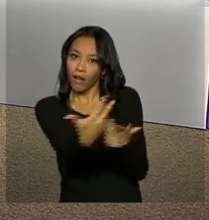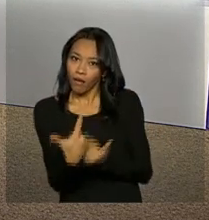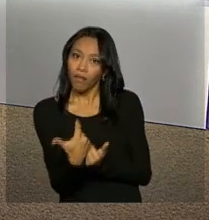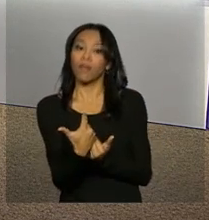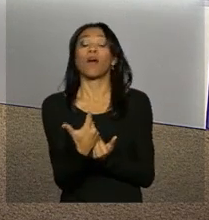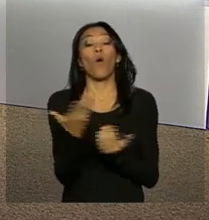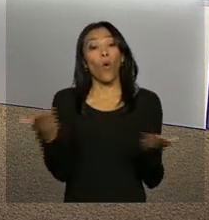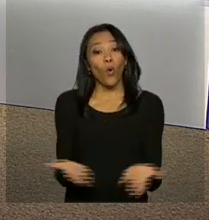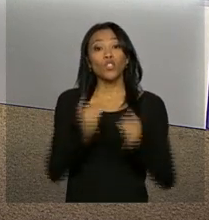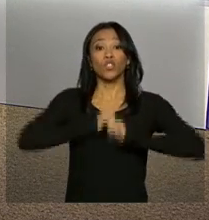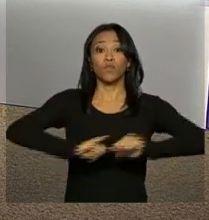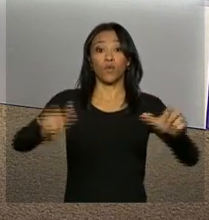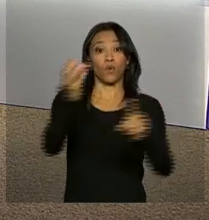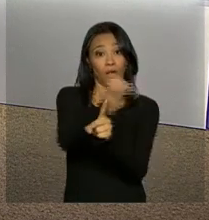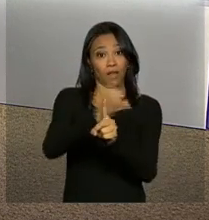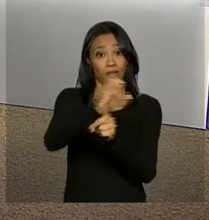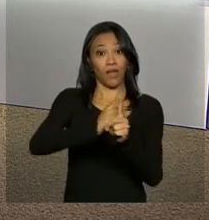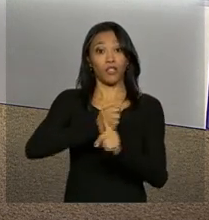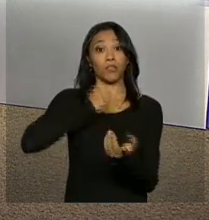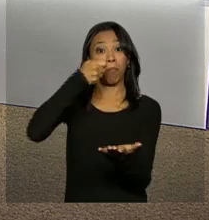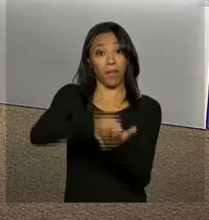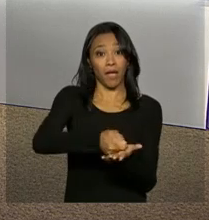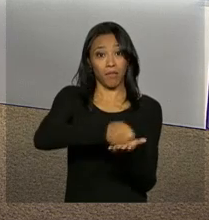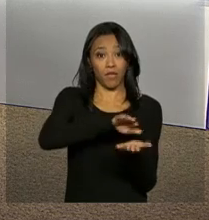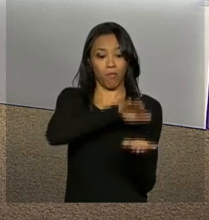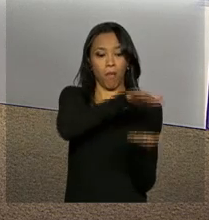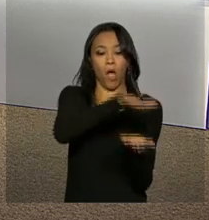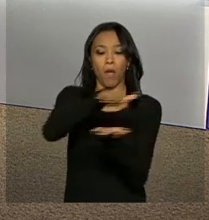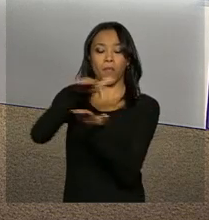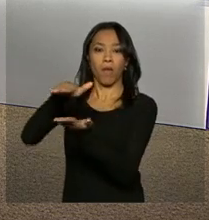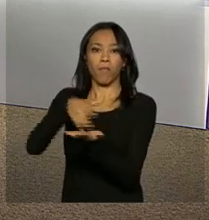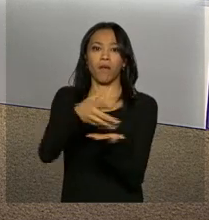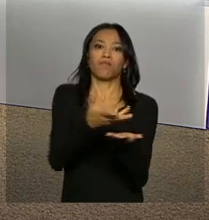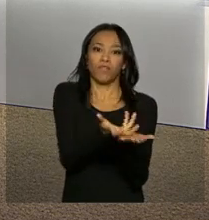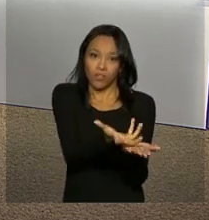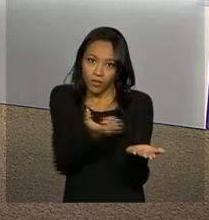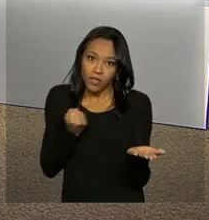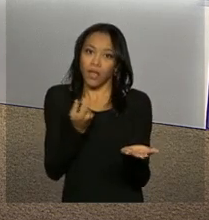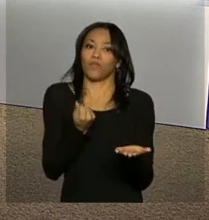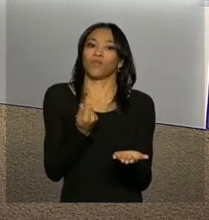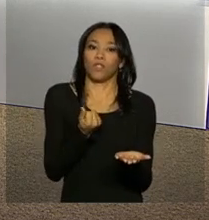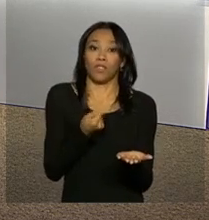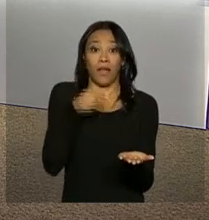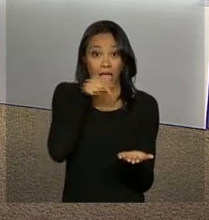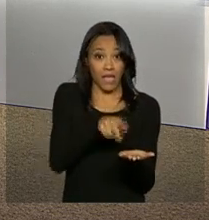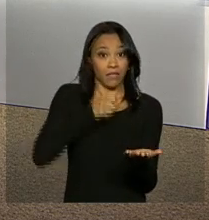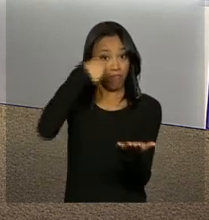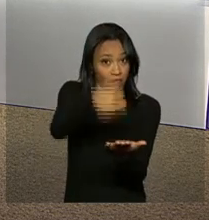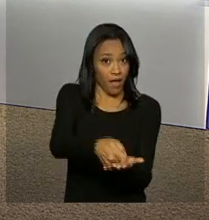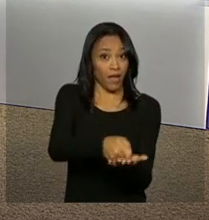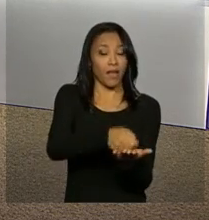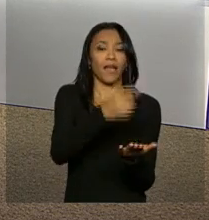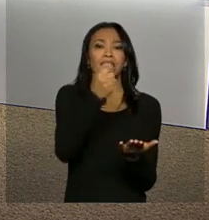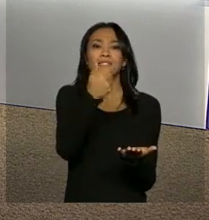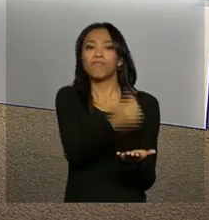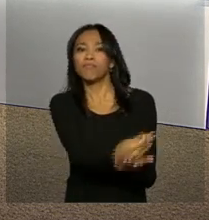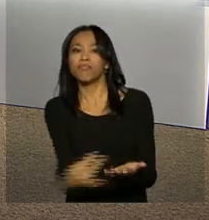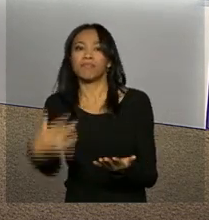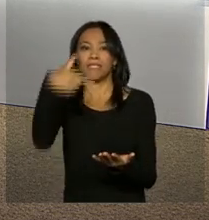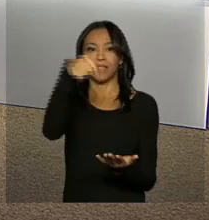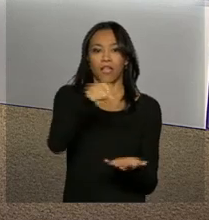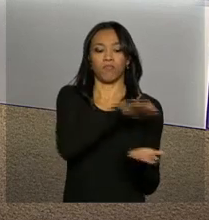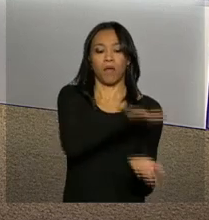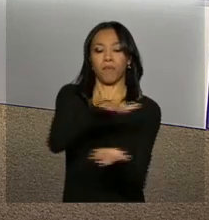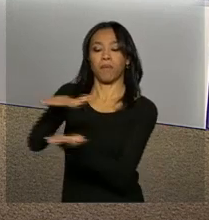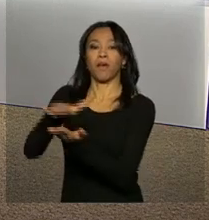calendário de pagamento das restituições. Assim como em anos anteriores, as restituições serão pagas em sete lotes, de